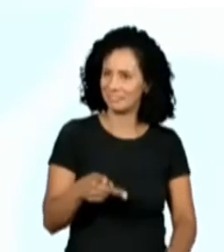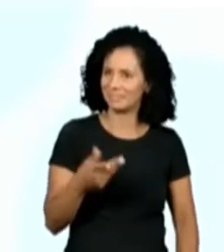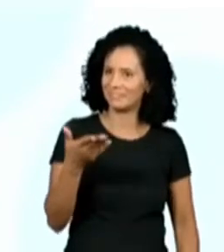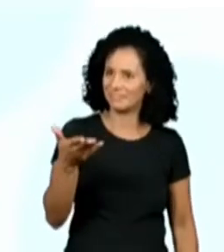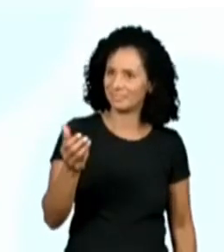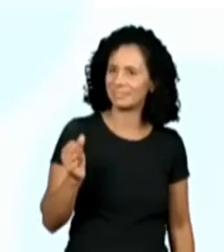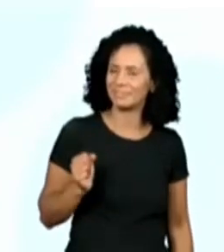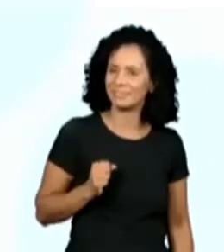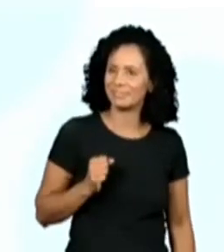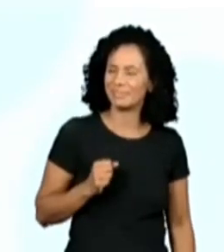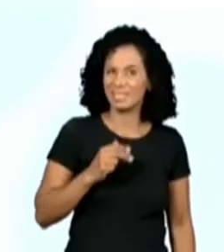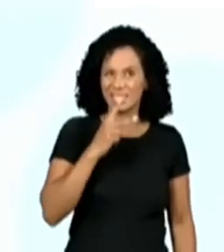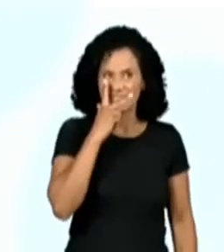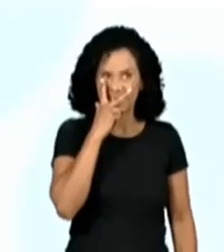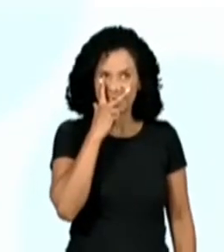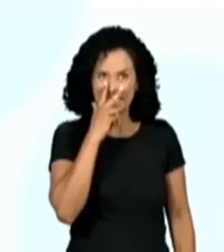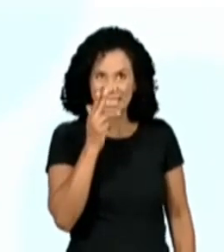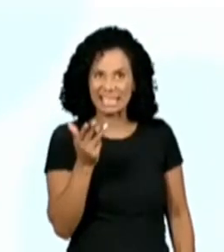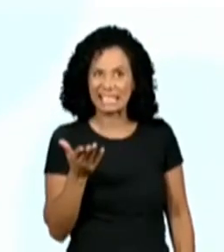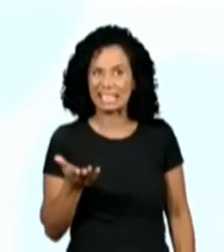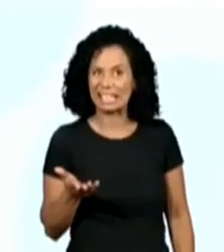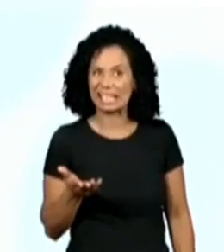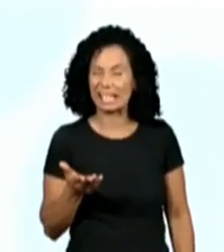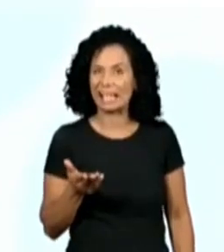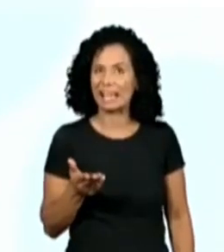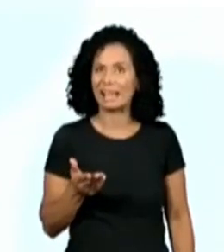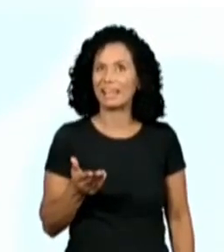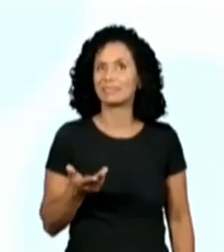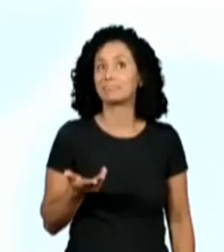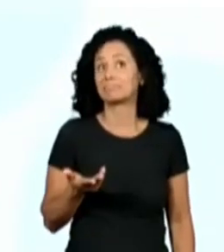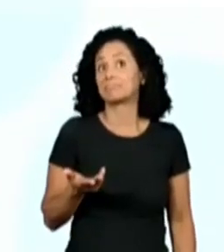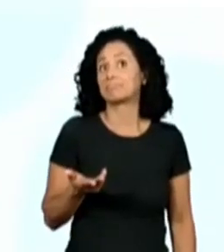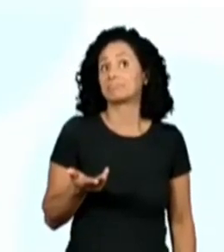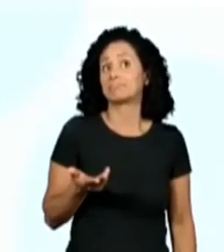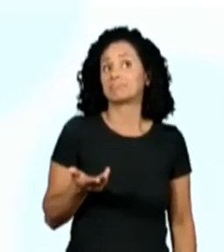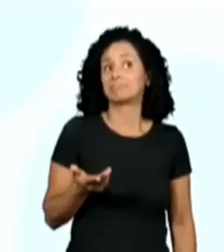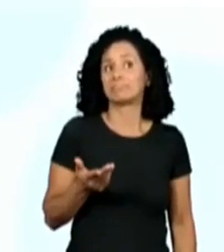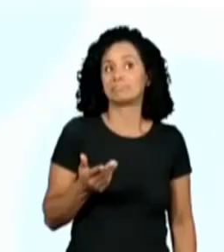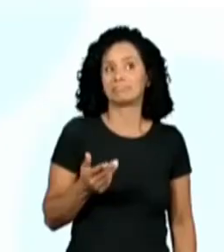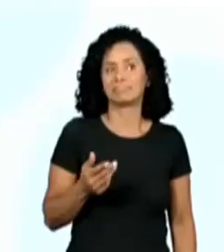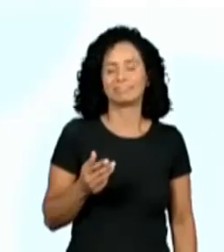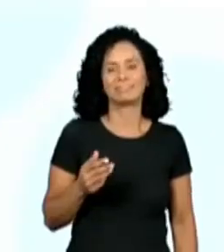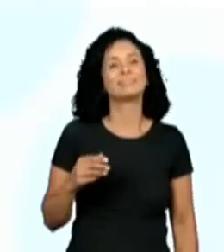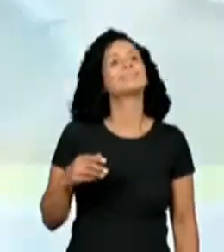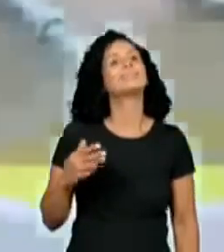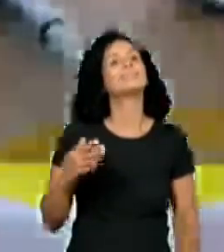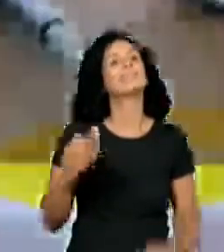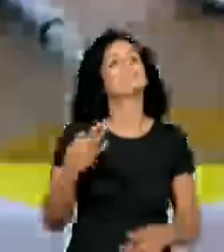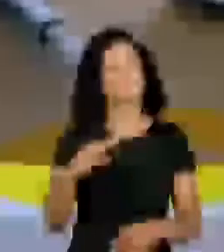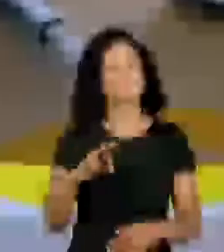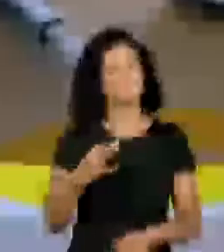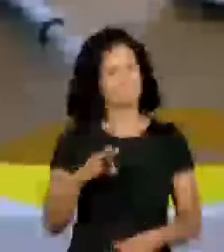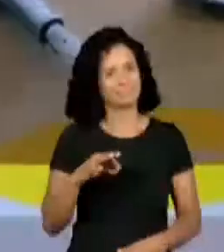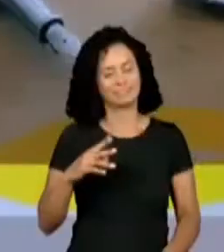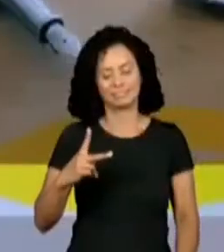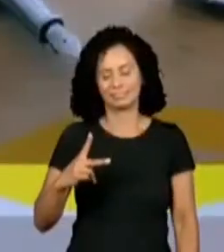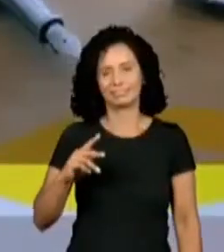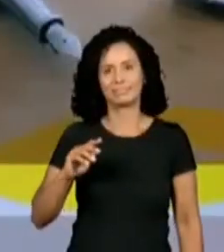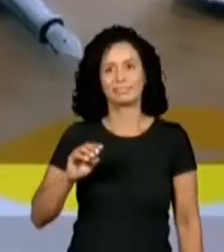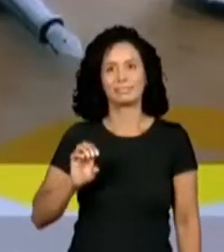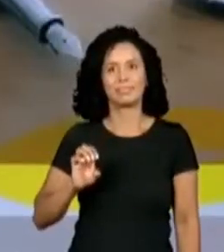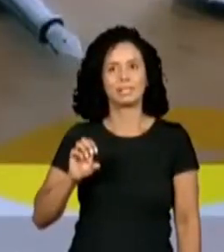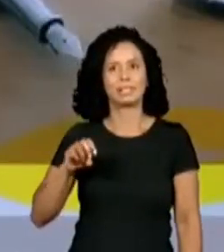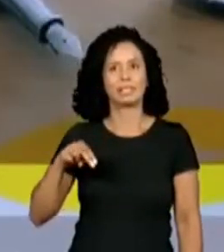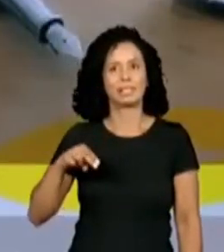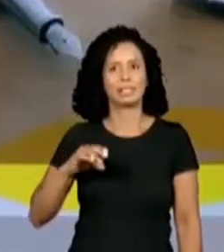pencil. Será que é pencil mesmo? Vamos dar uma olhada aqui na nossa number one. Tadam! Pencil, very good.